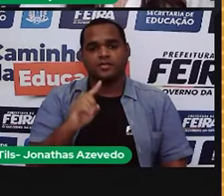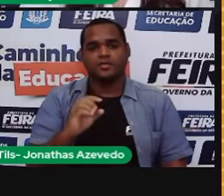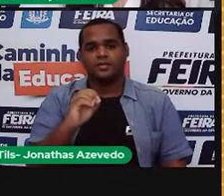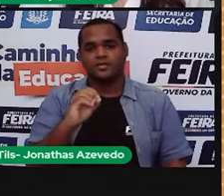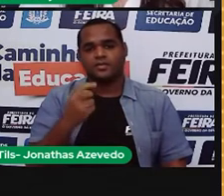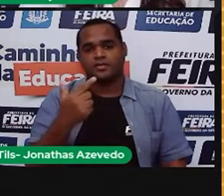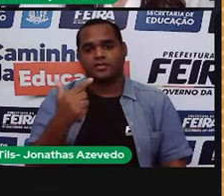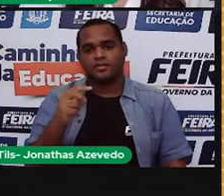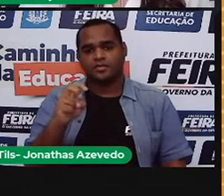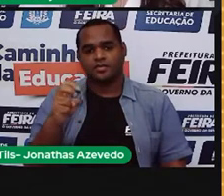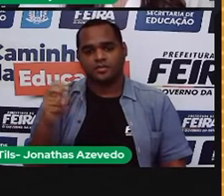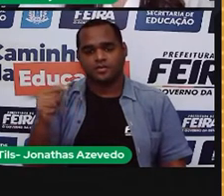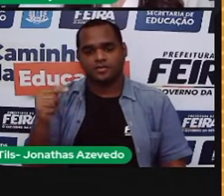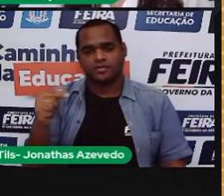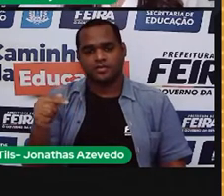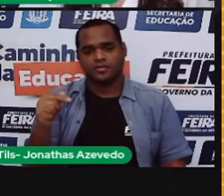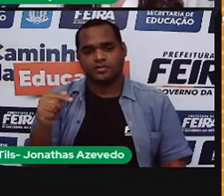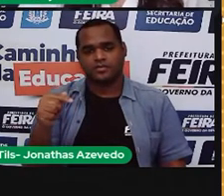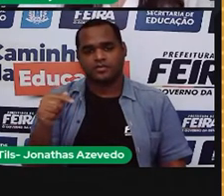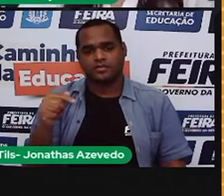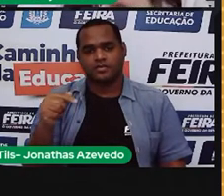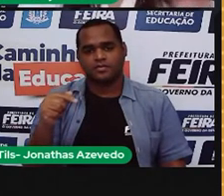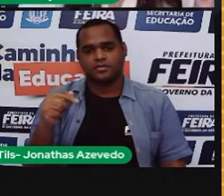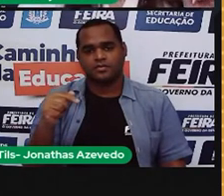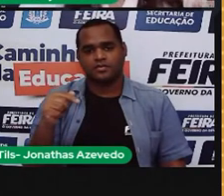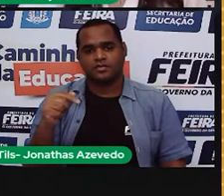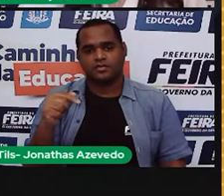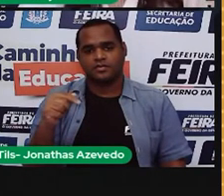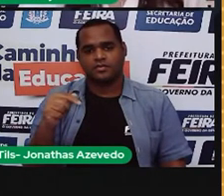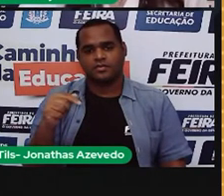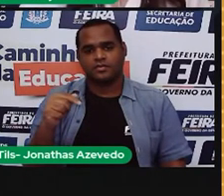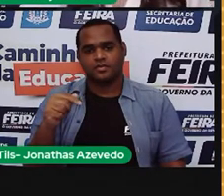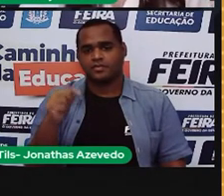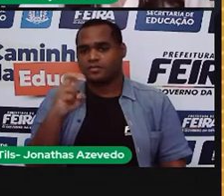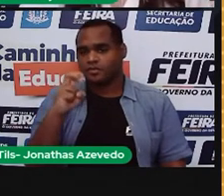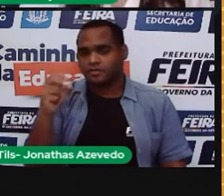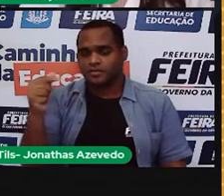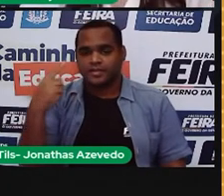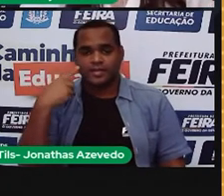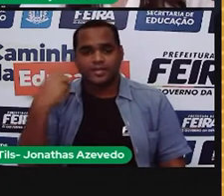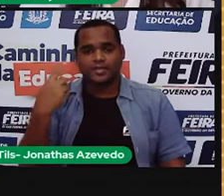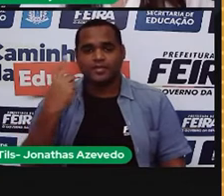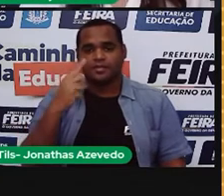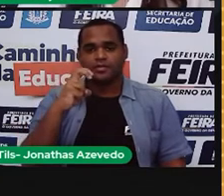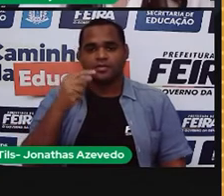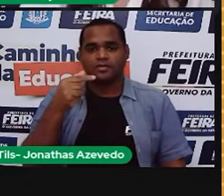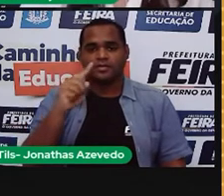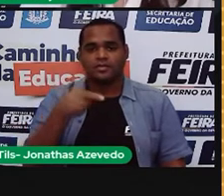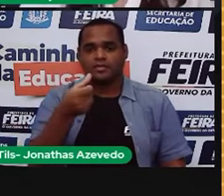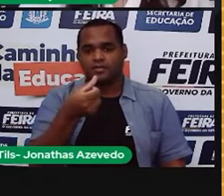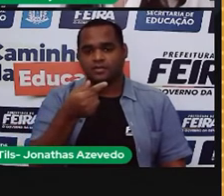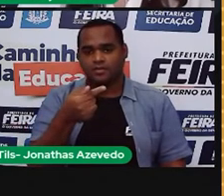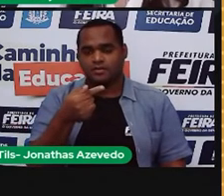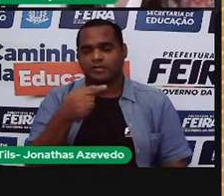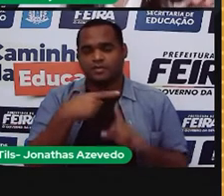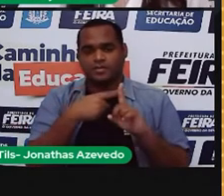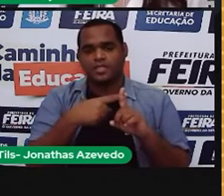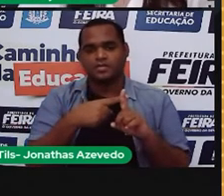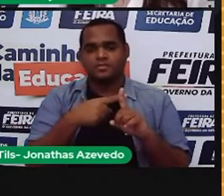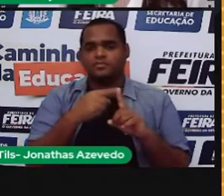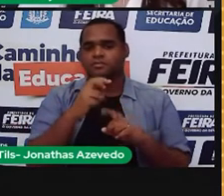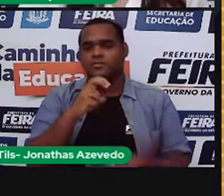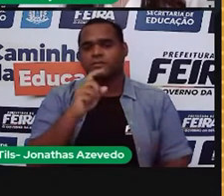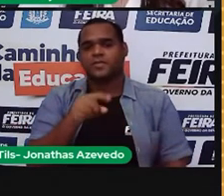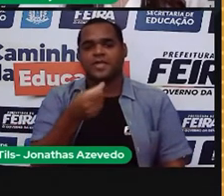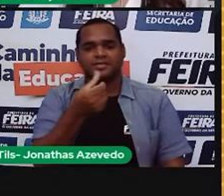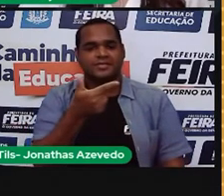,52, que é o valor de cada kilowatts hora, que isso já é padronizado, deu 157,67. Só que